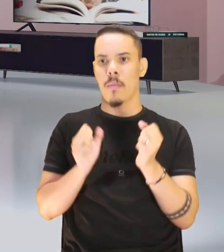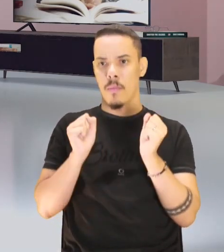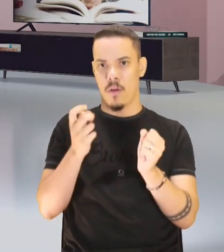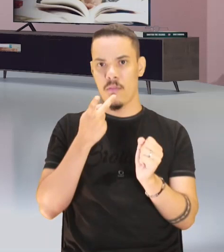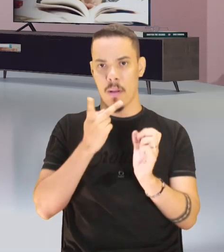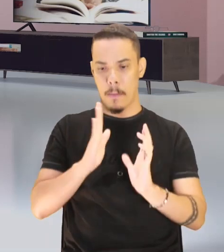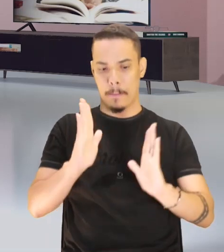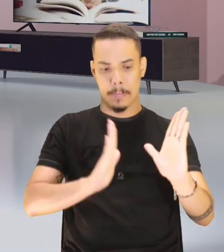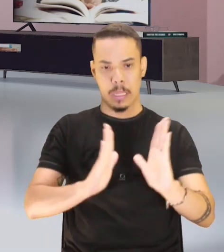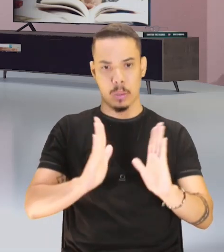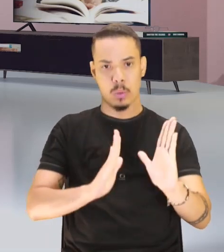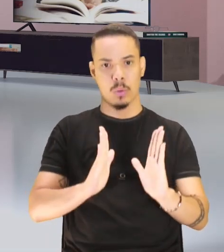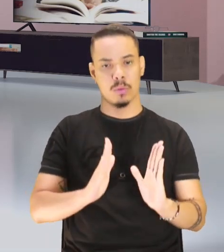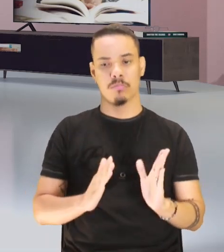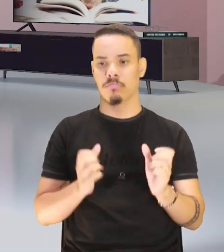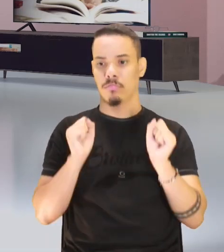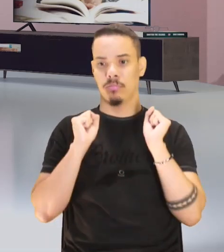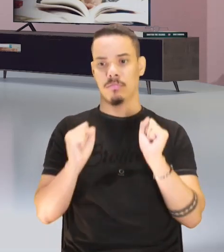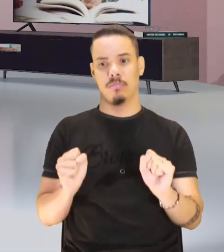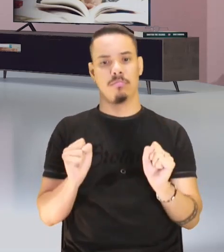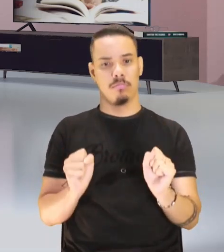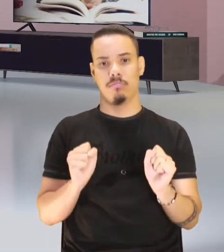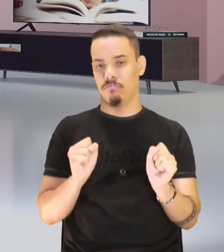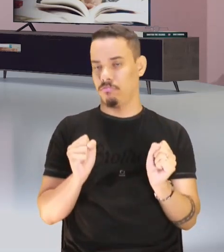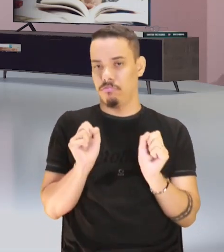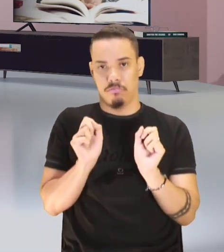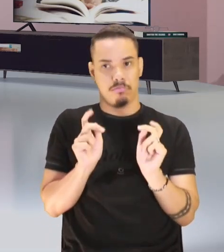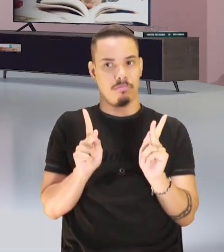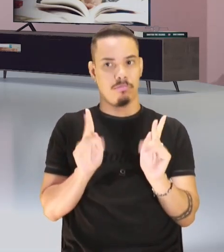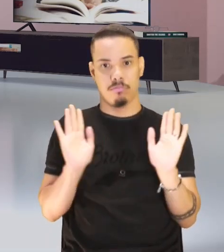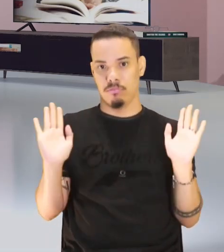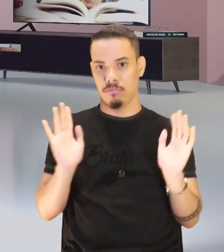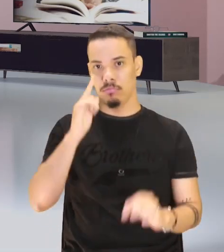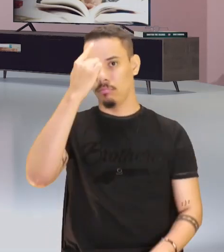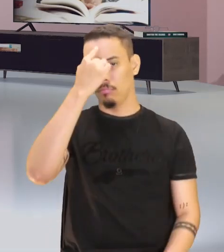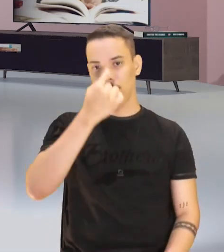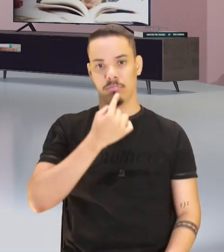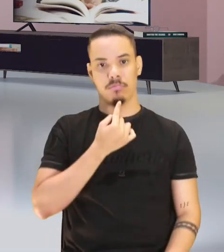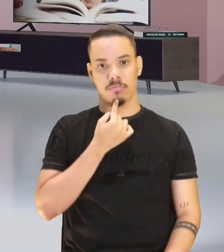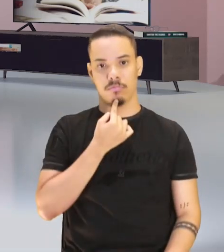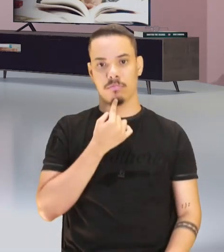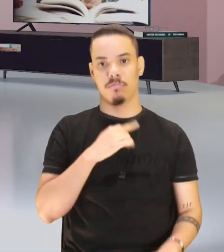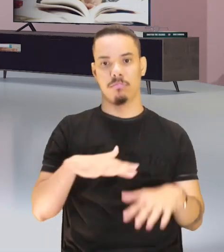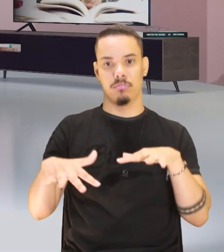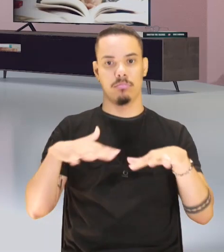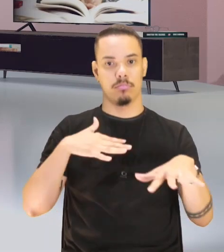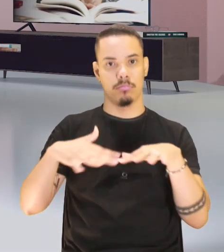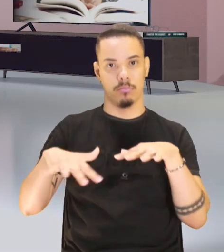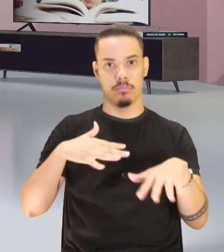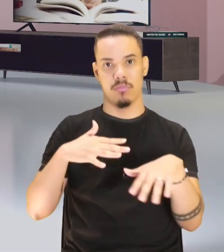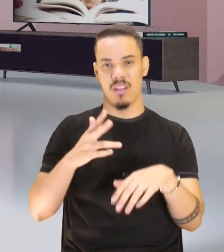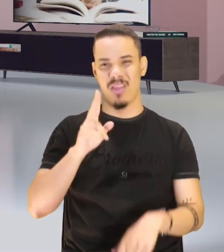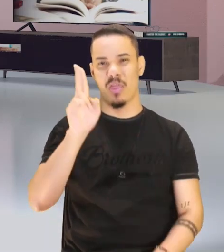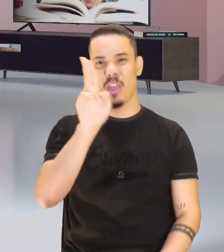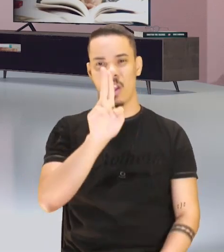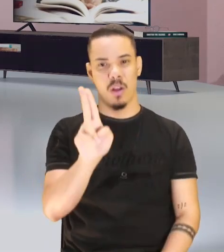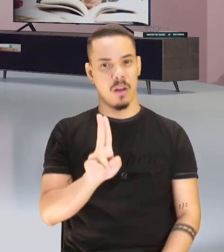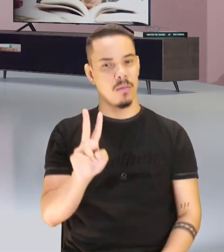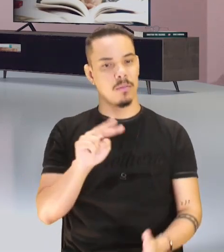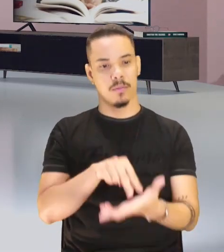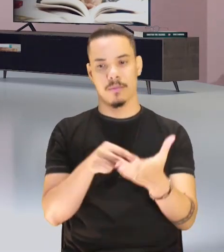período? Tudo bem, está se tratando, tá? Então, essa nomenclatura, esses nomes,